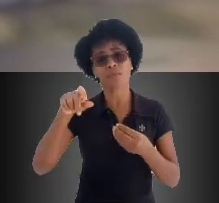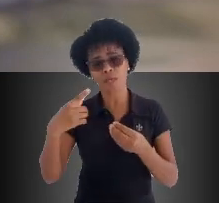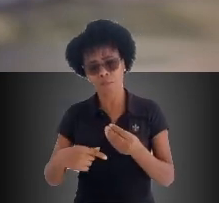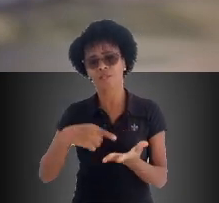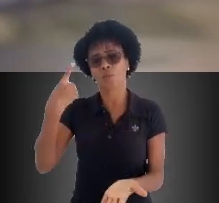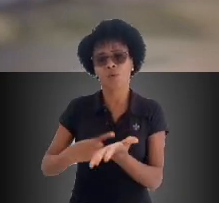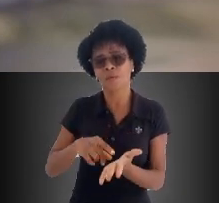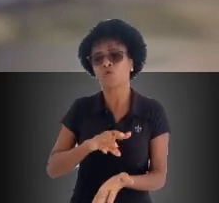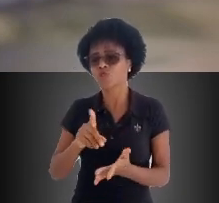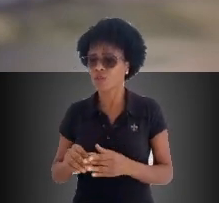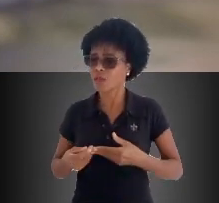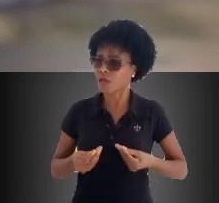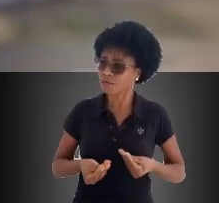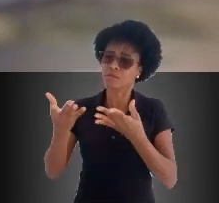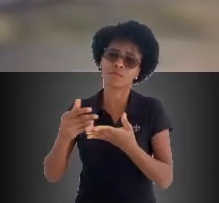distribuição.